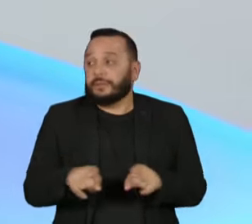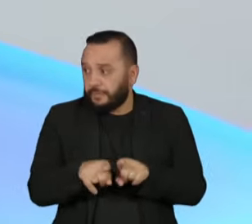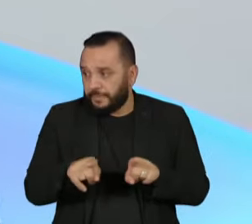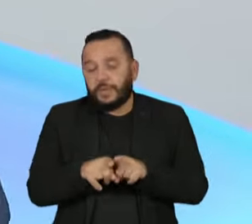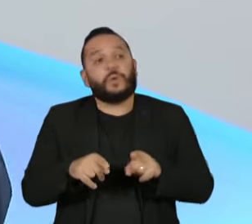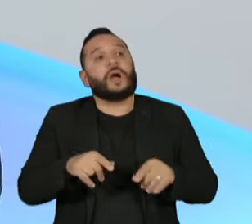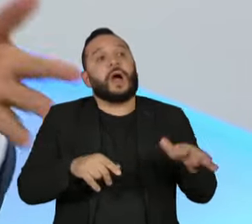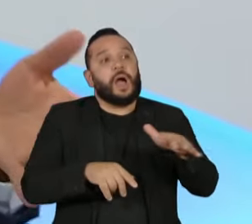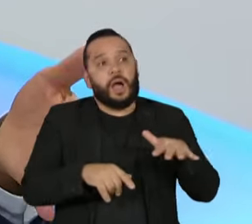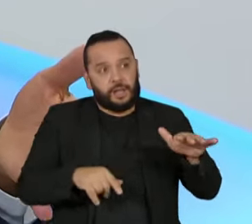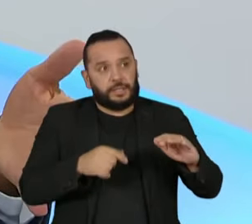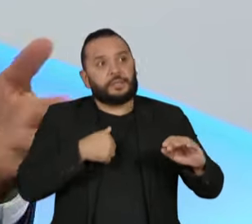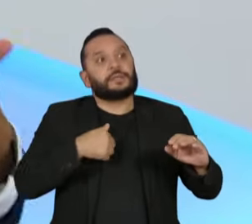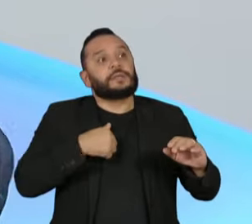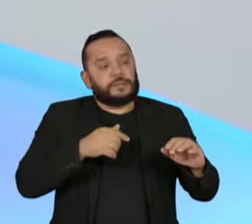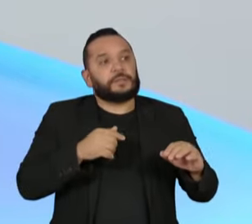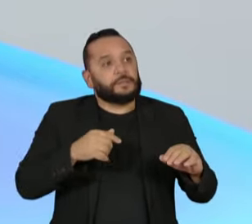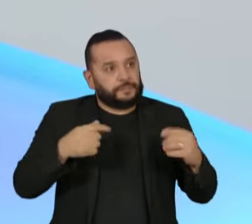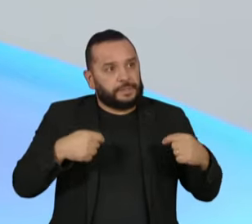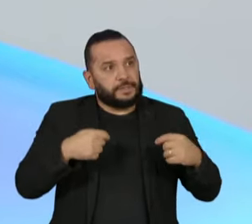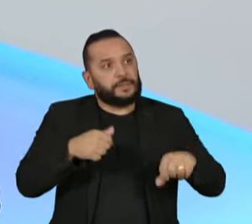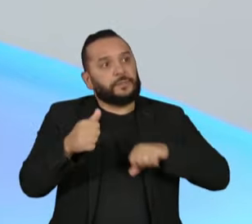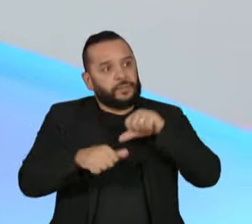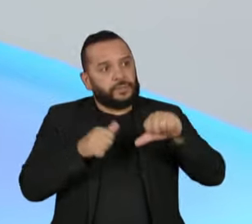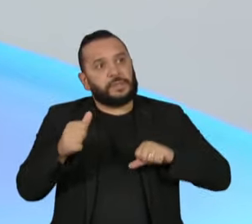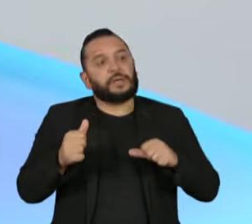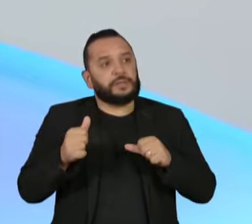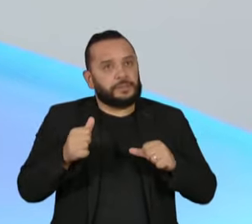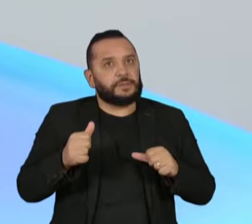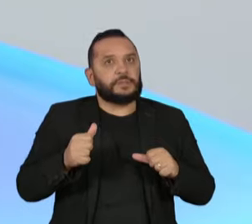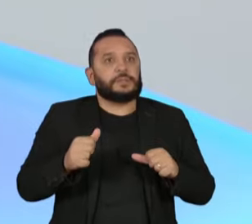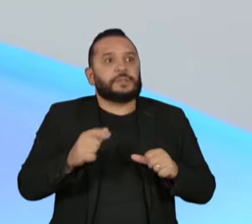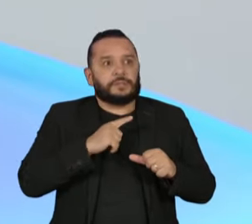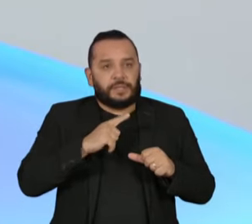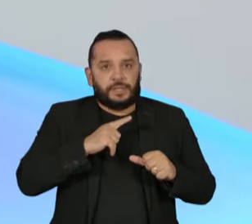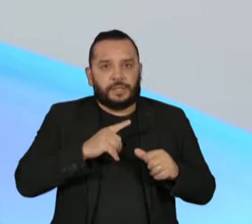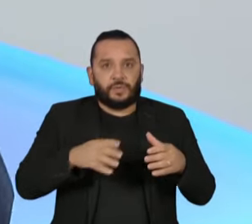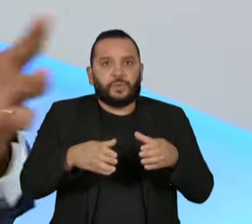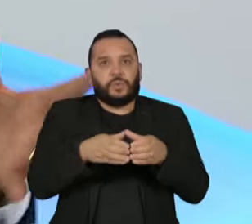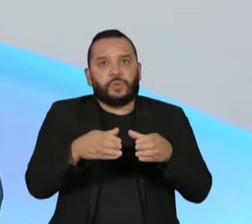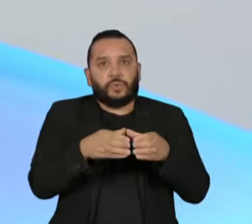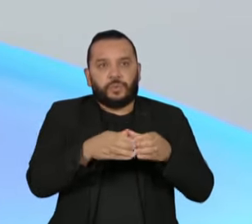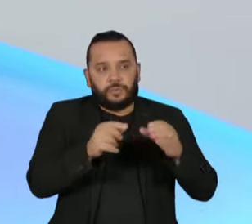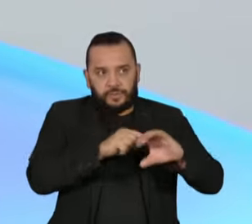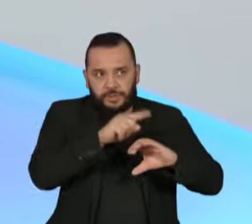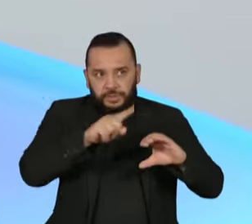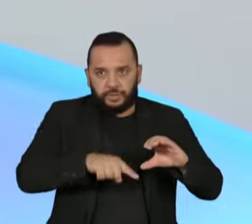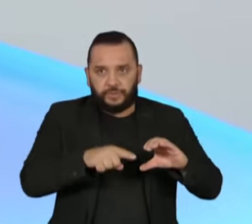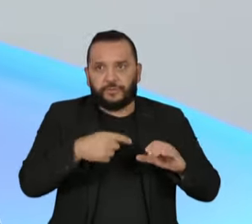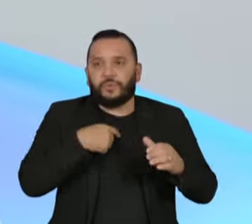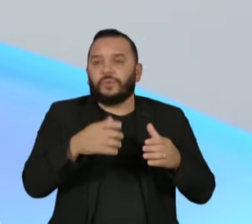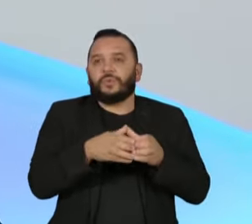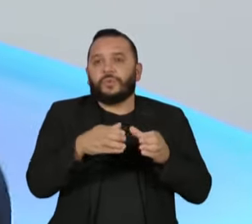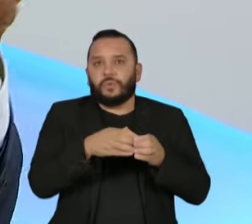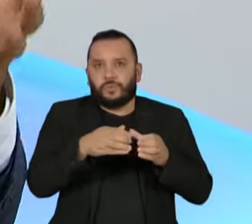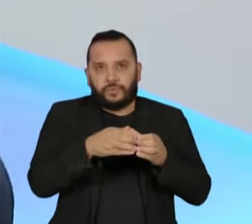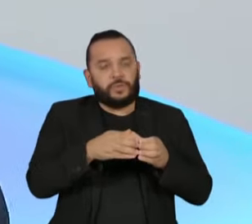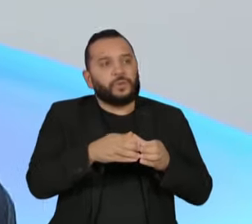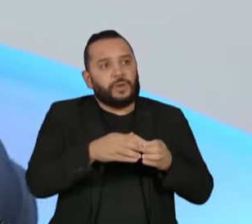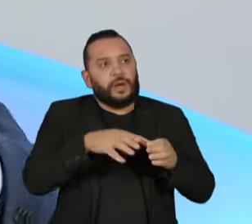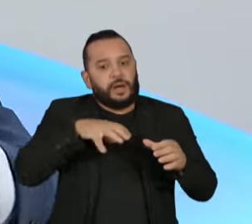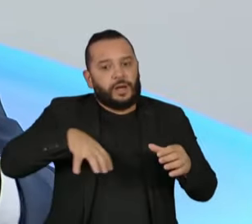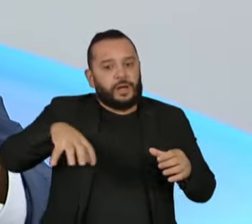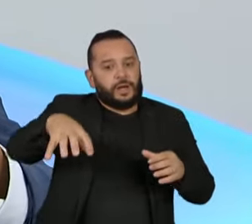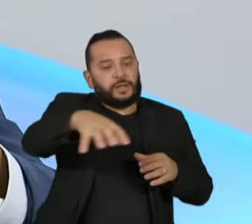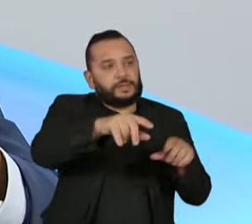grandes mudanças, que hoje mesmo acertamos, de ter o comitê científico das várias áreas que estão trabalhadas, e a